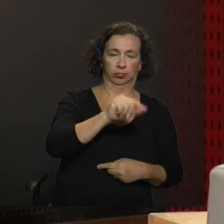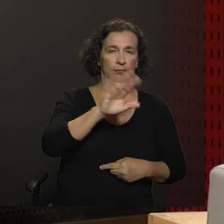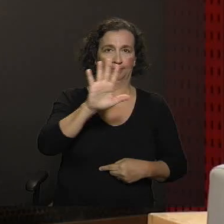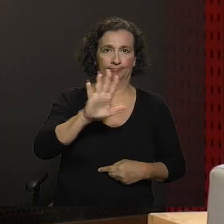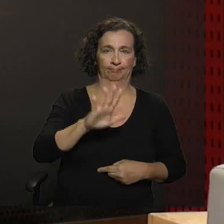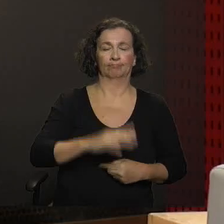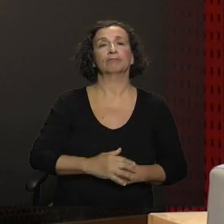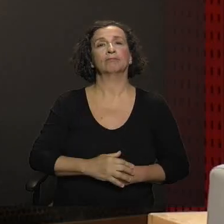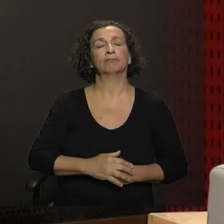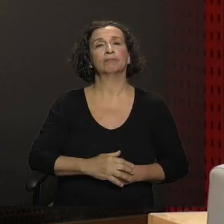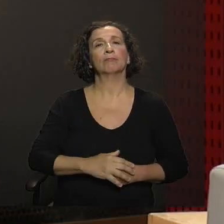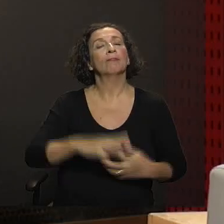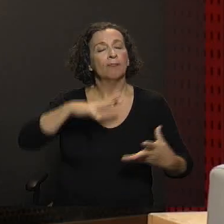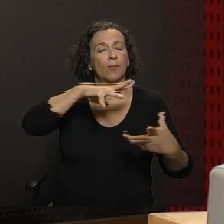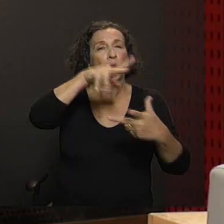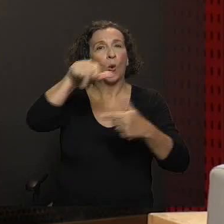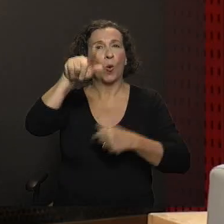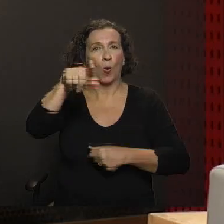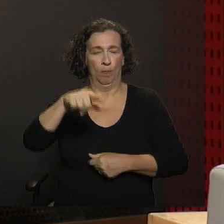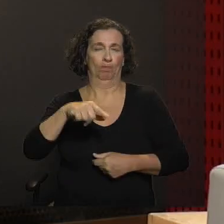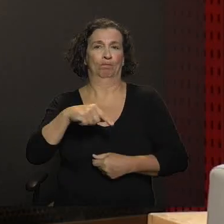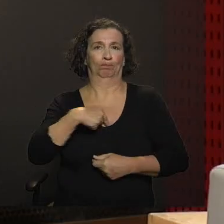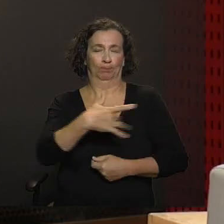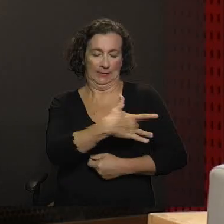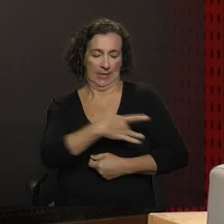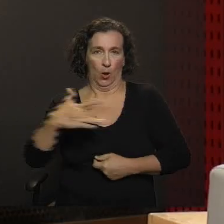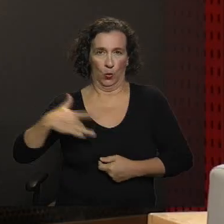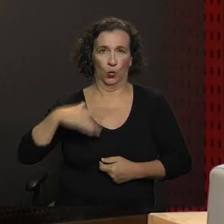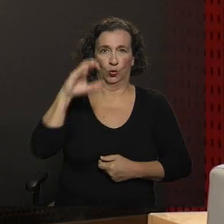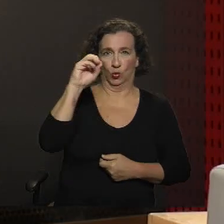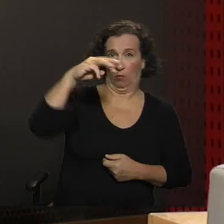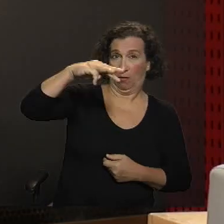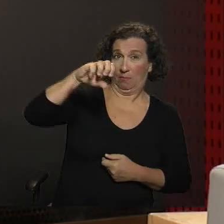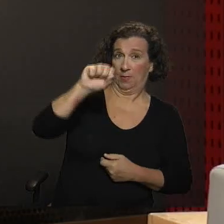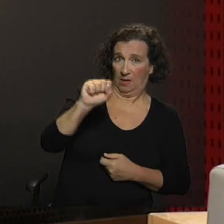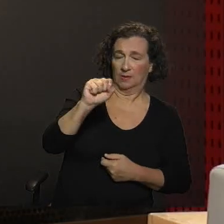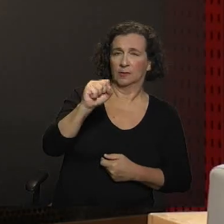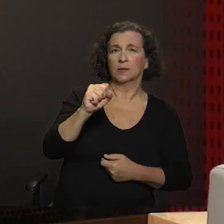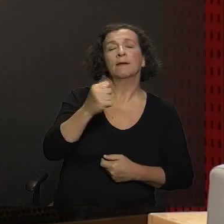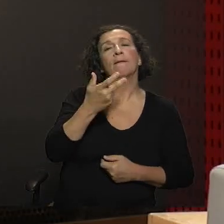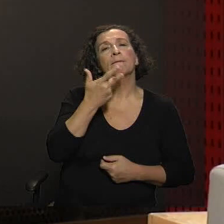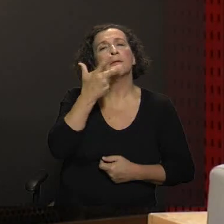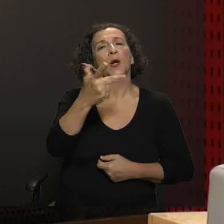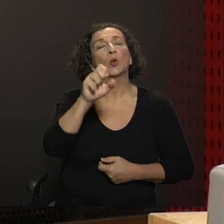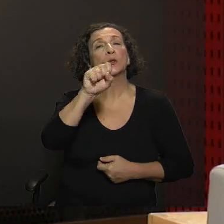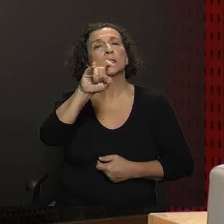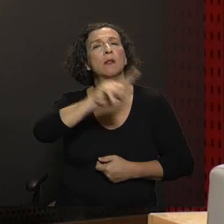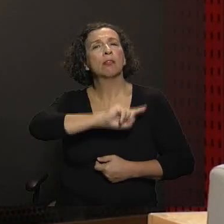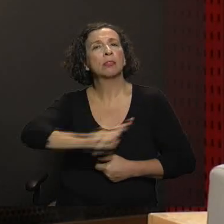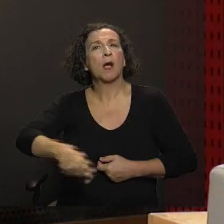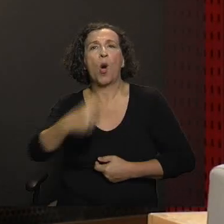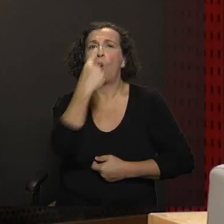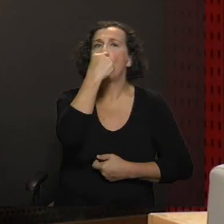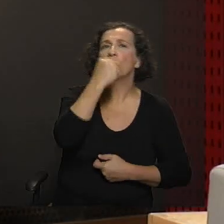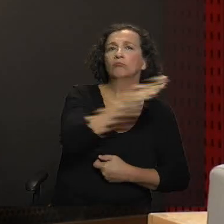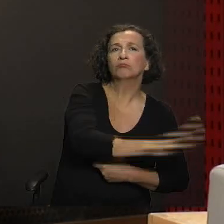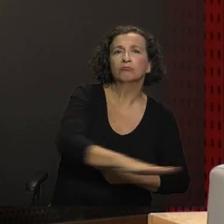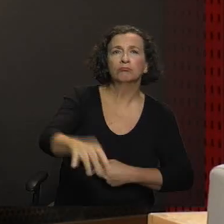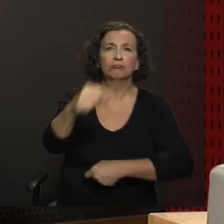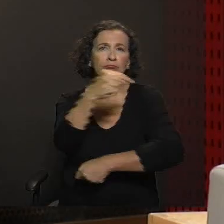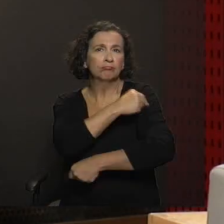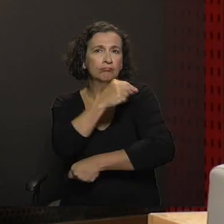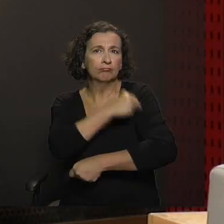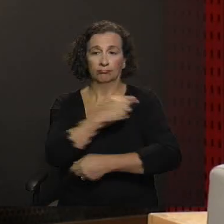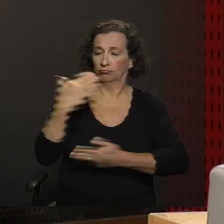A Organização Mundial da Saúde declarou que a não vacinação de crianças e